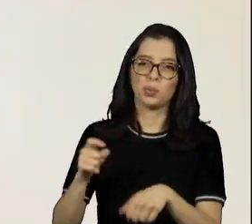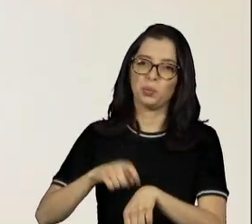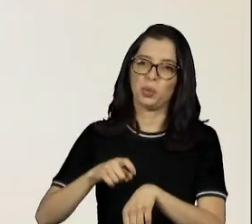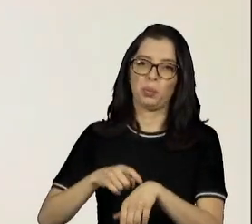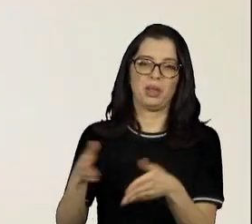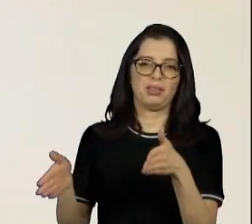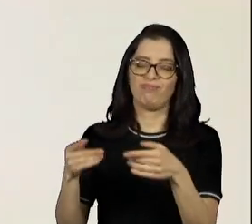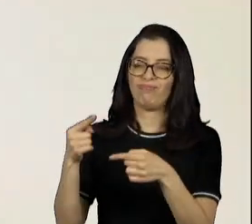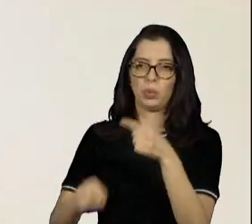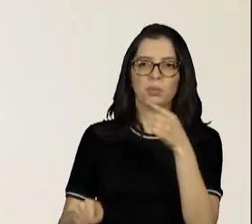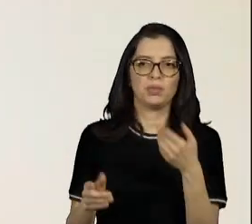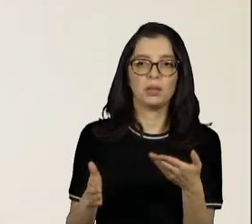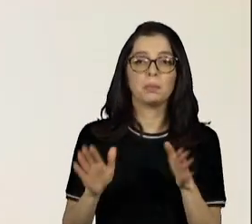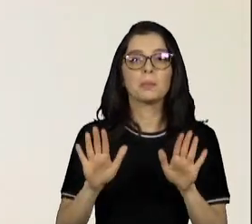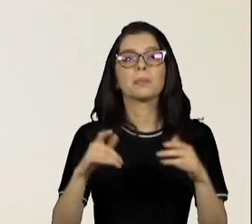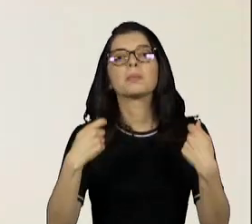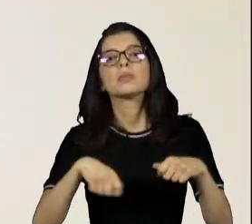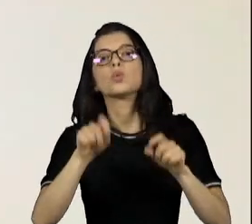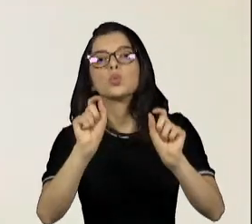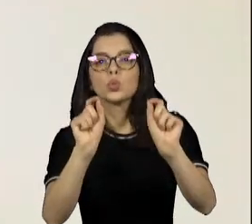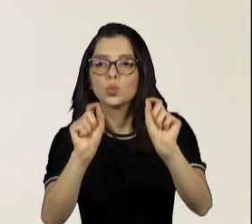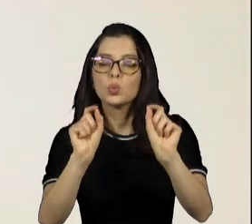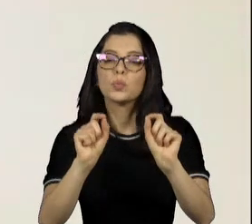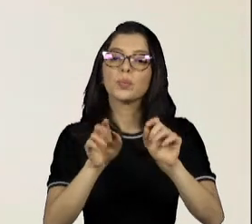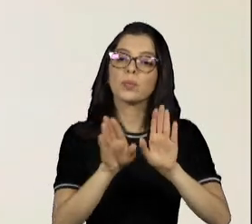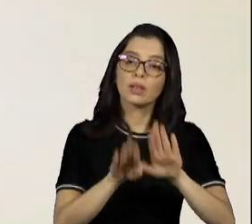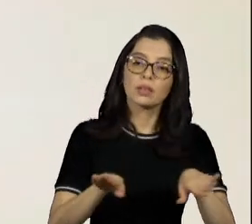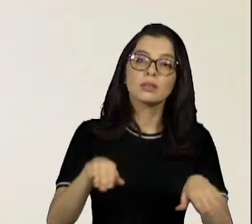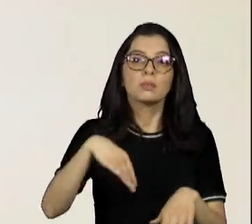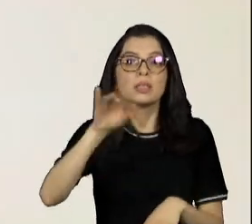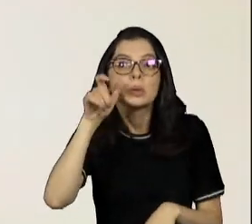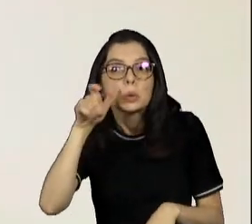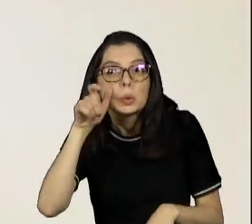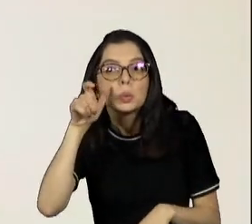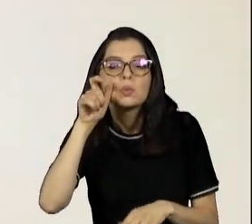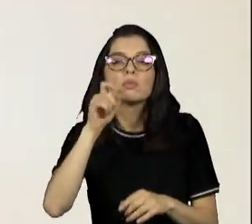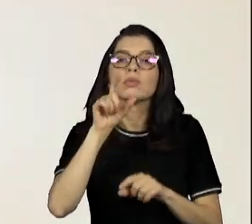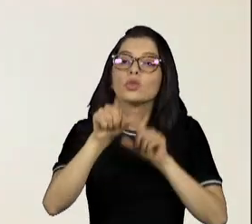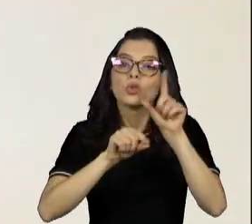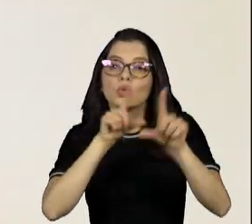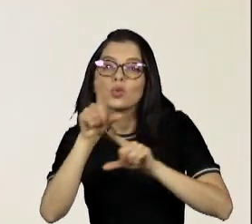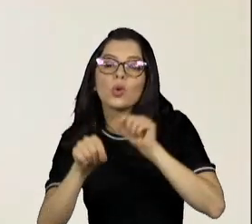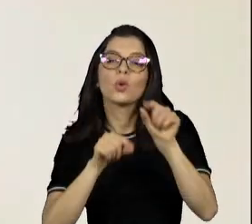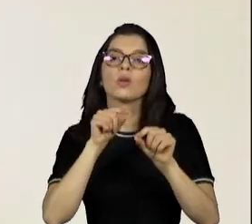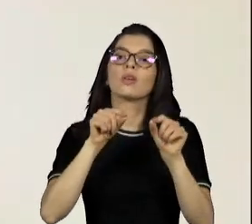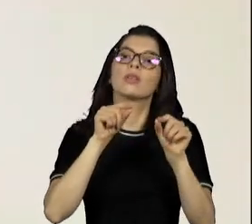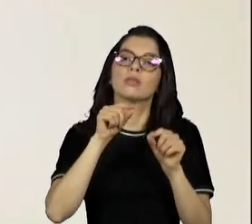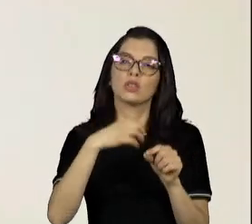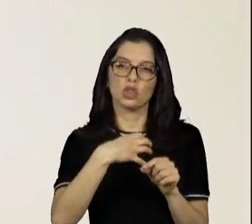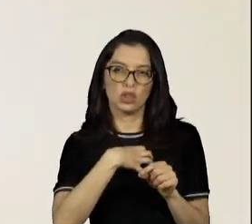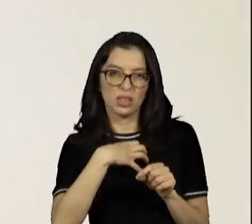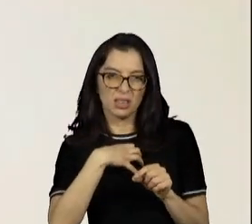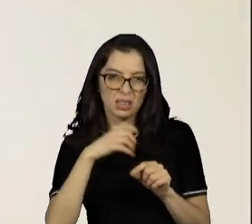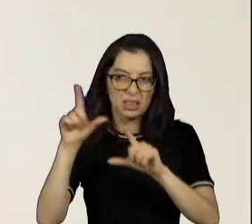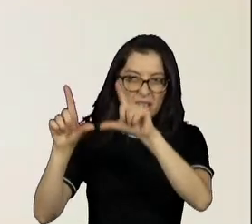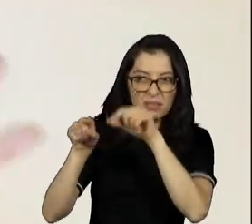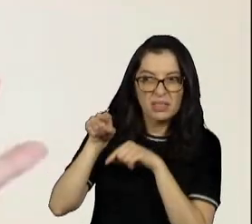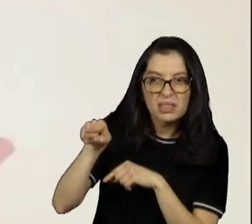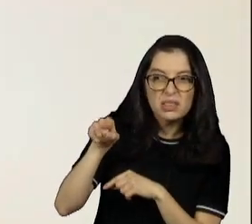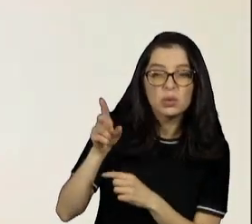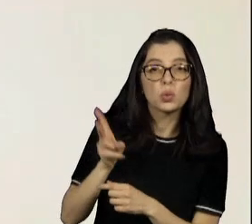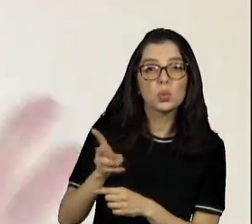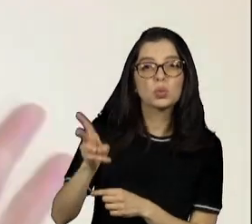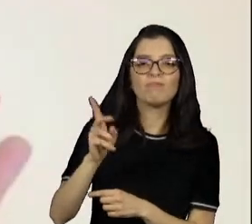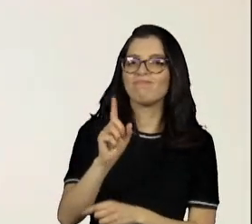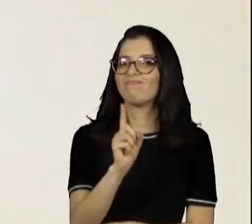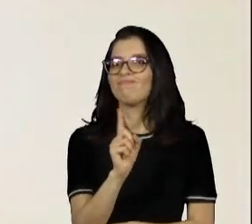necessidade de fazer uma coisa que elas querem ver e elas acabam procurando o que ela quer. E não acho que esse formato seja, que possa englobar todas